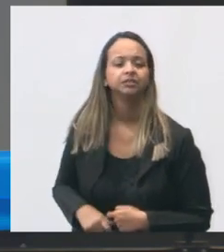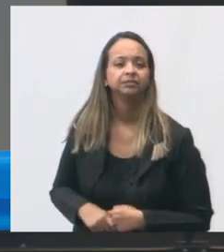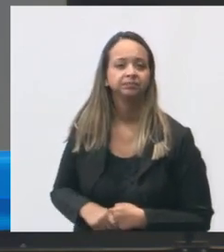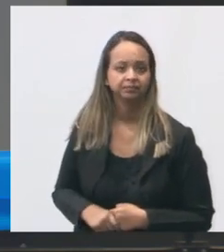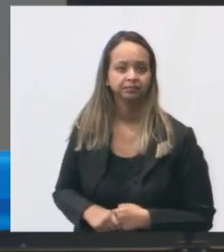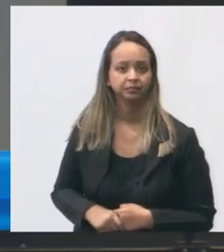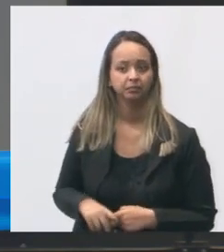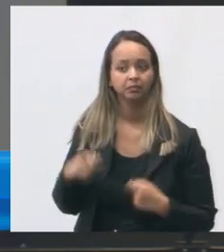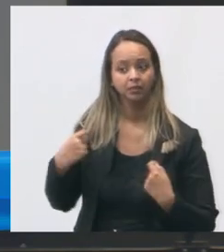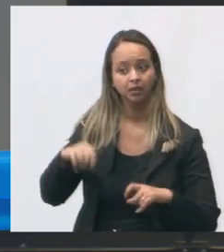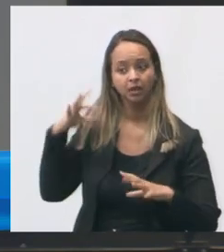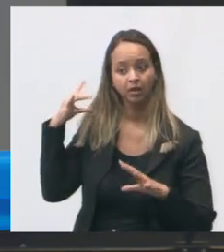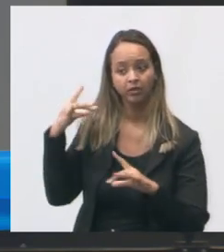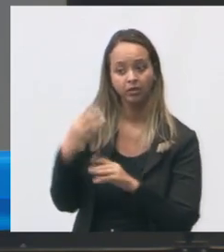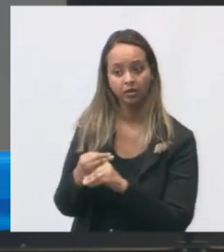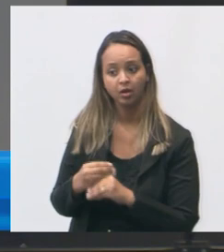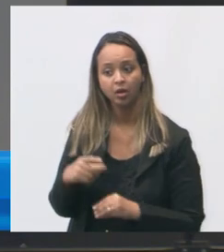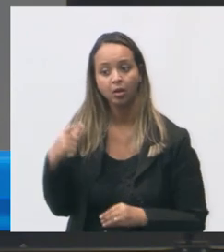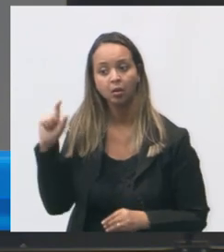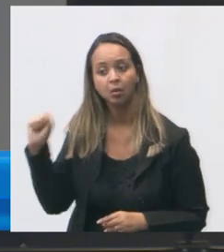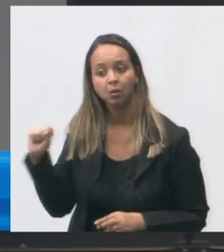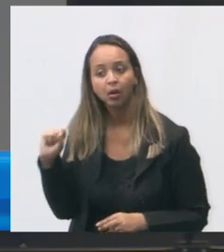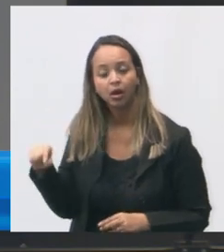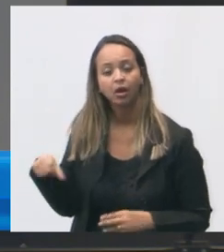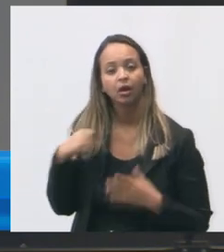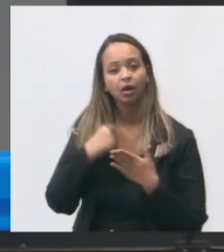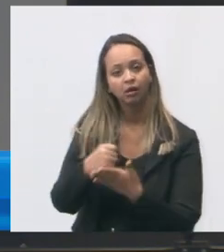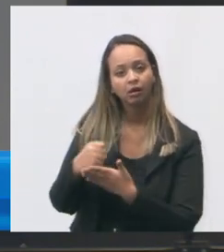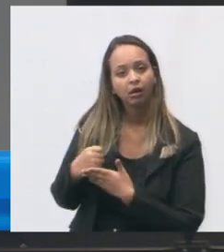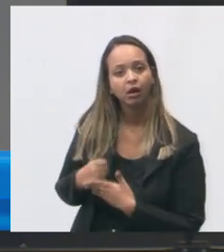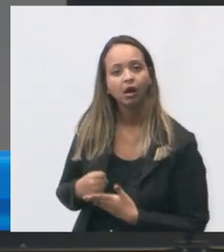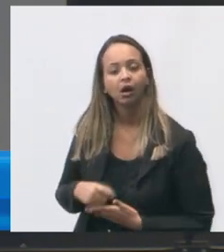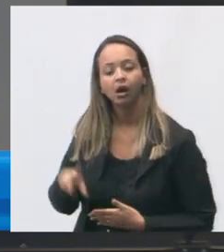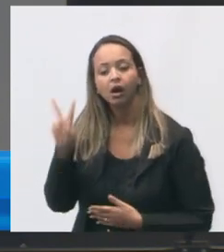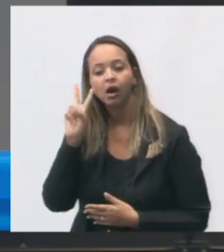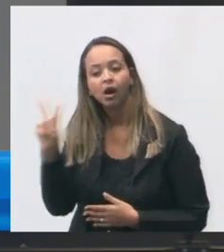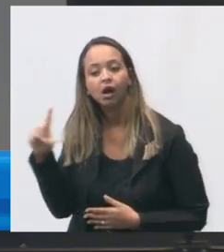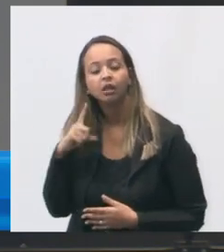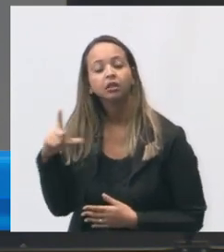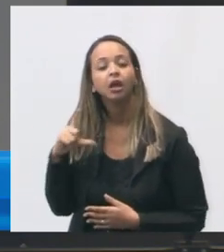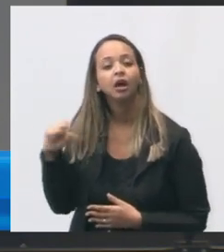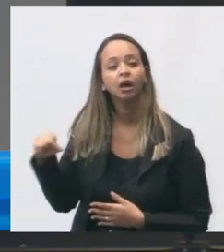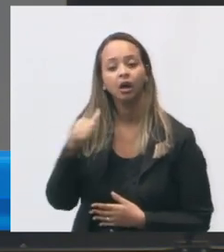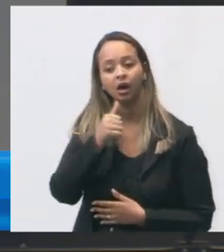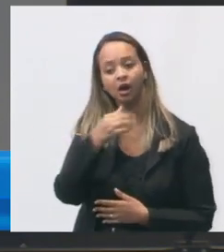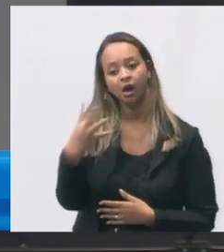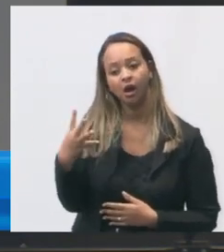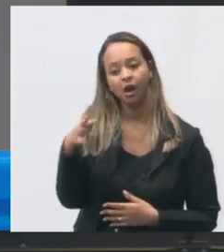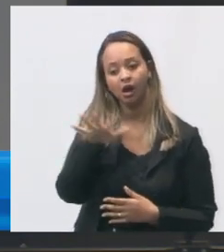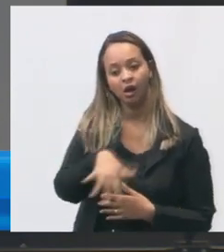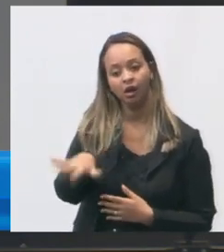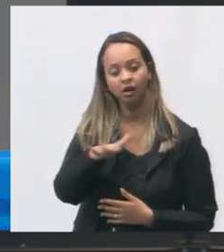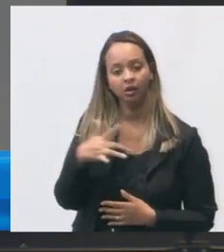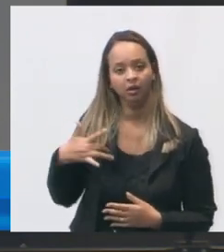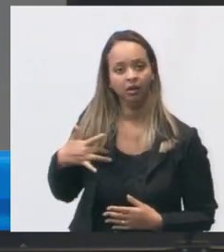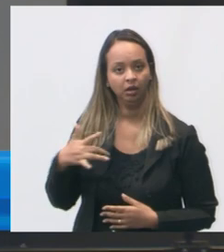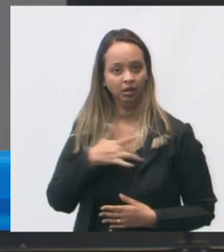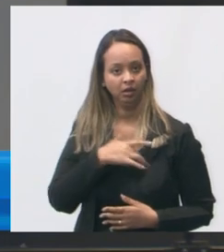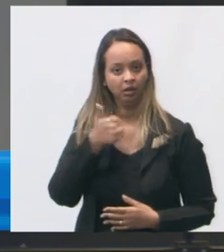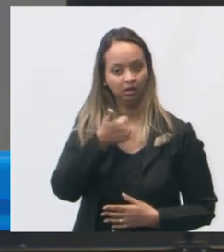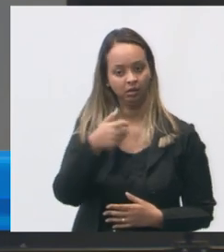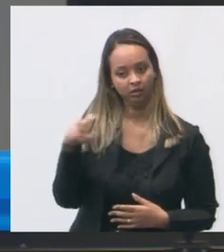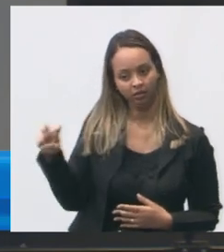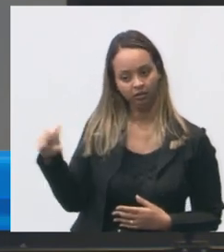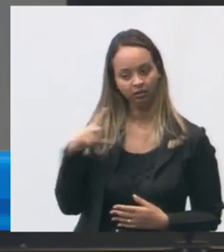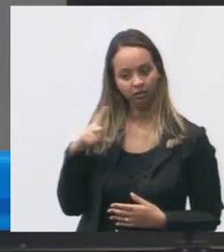revisão do layout para divisão de atendimento das bais aqui 14 unidades de saúde das 15 unidades de saúde das 29